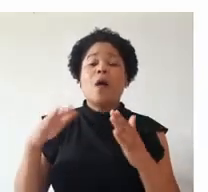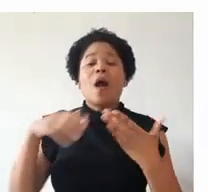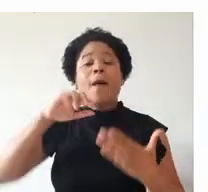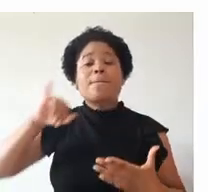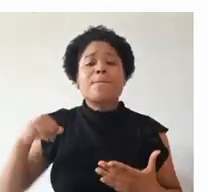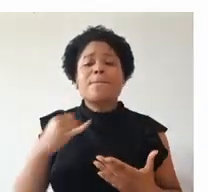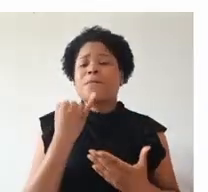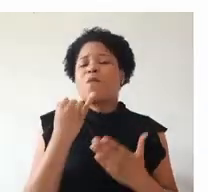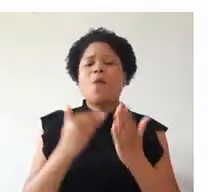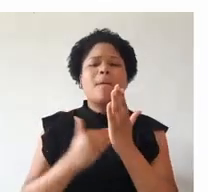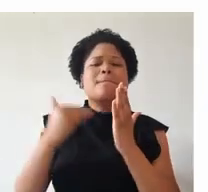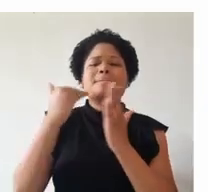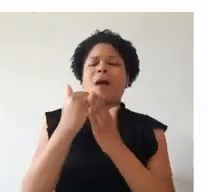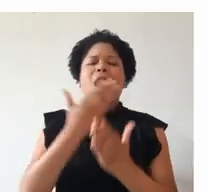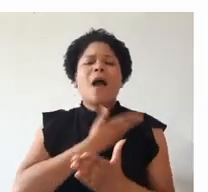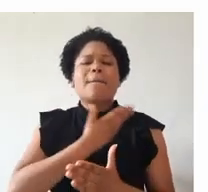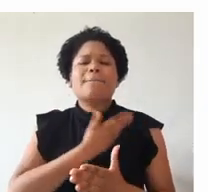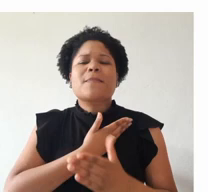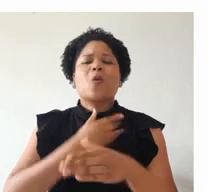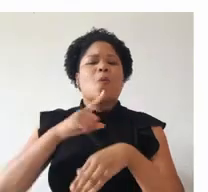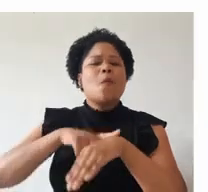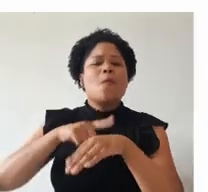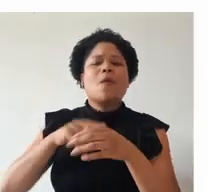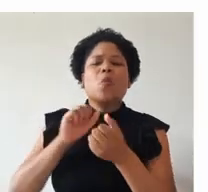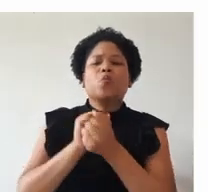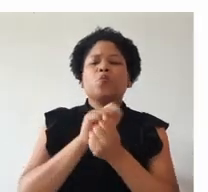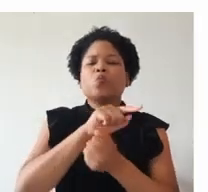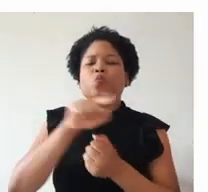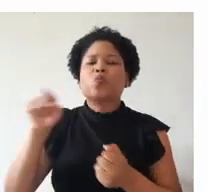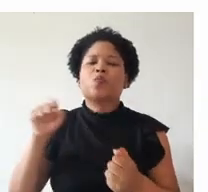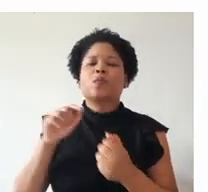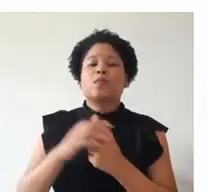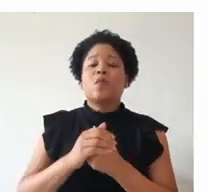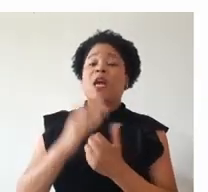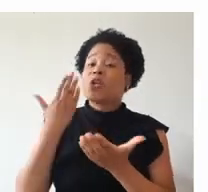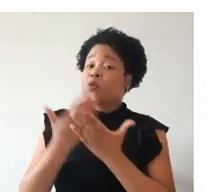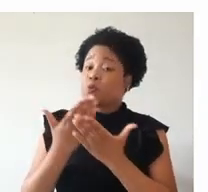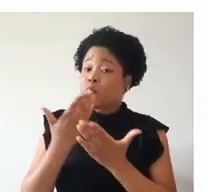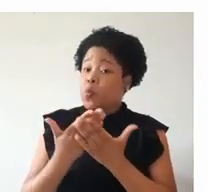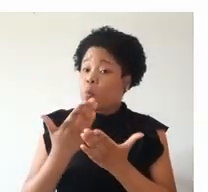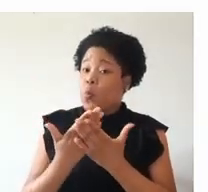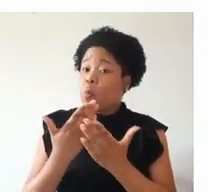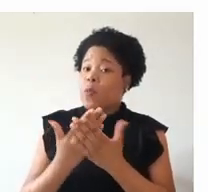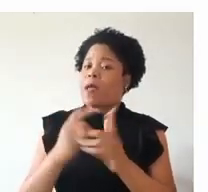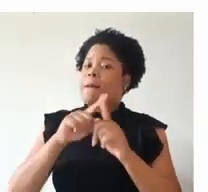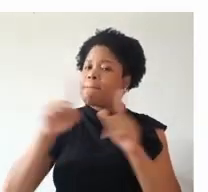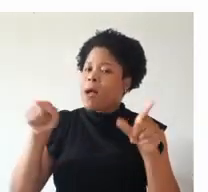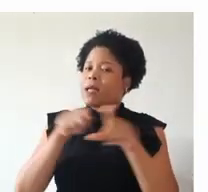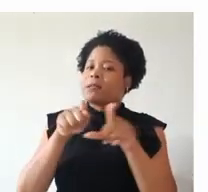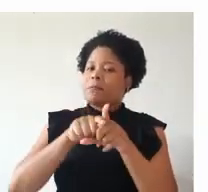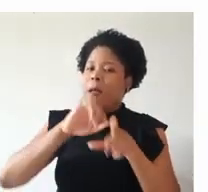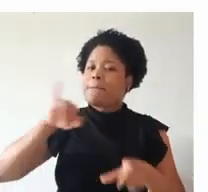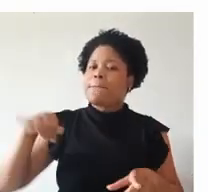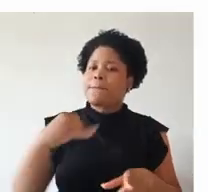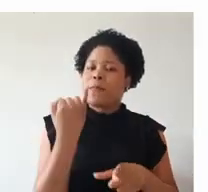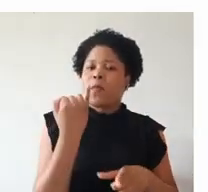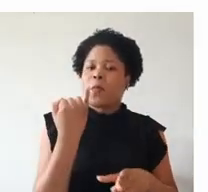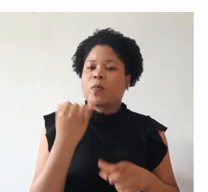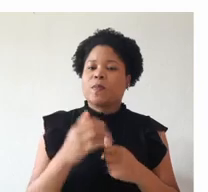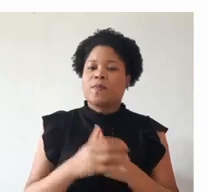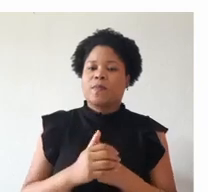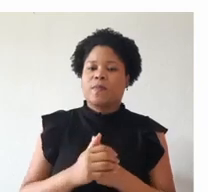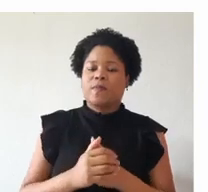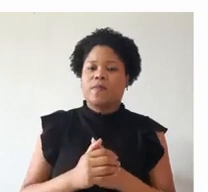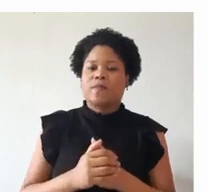E aproveite ao marco, seus amigos, os momentos que vocês têm aí. Estudem, mas também não deixem de aproveitar.